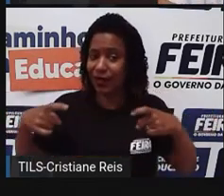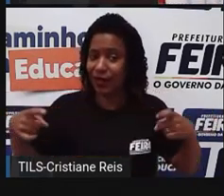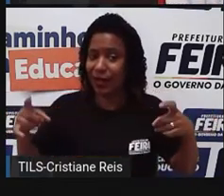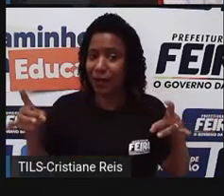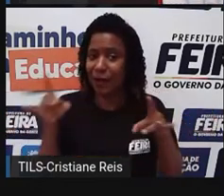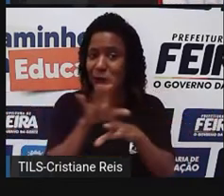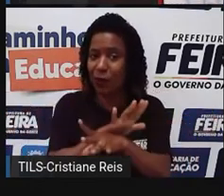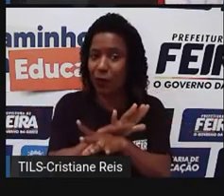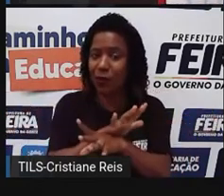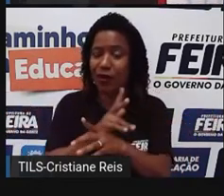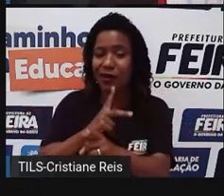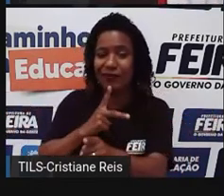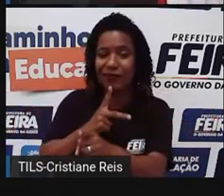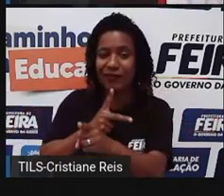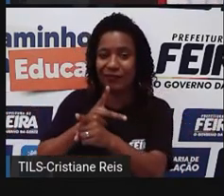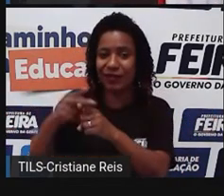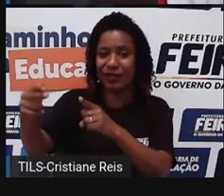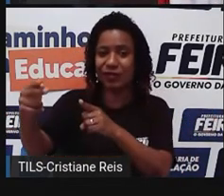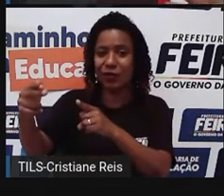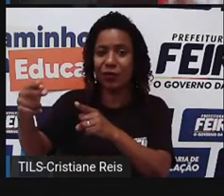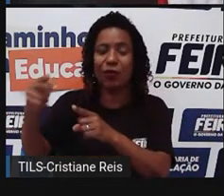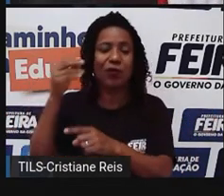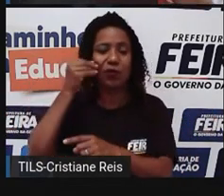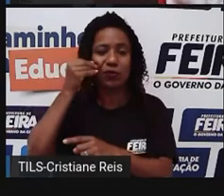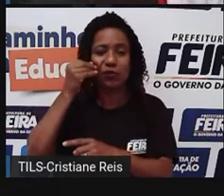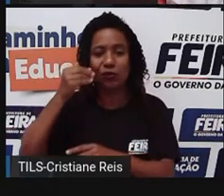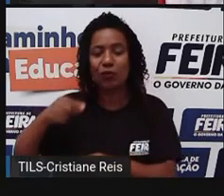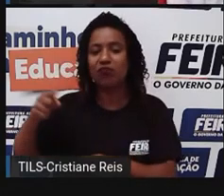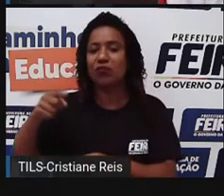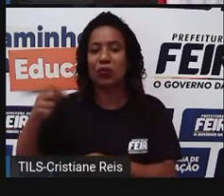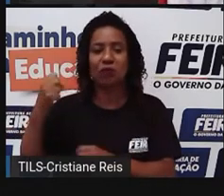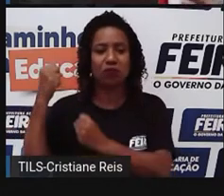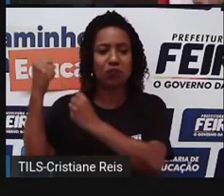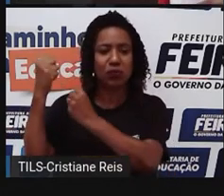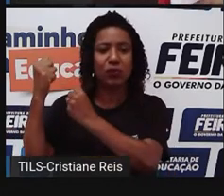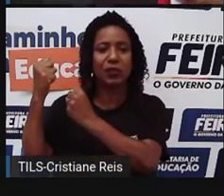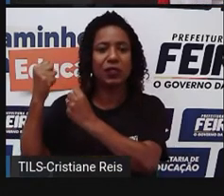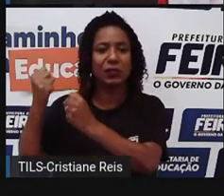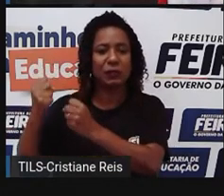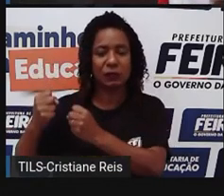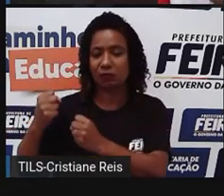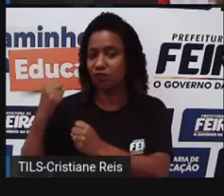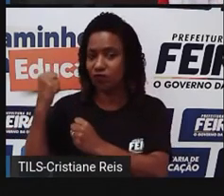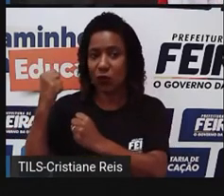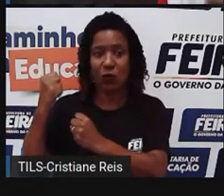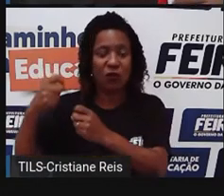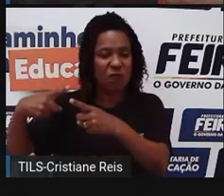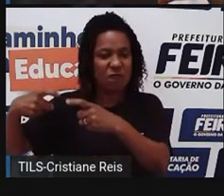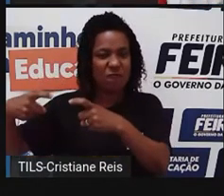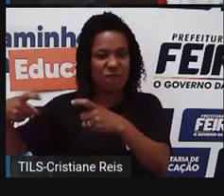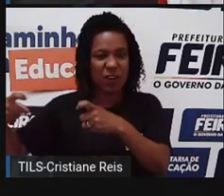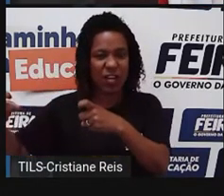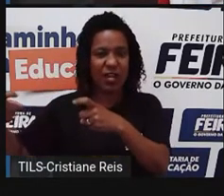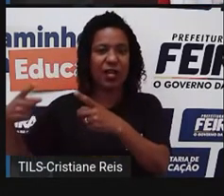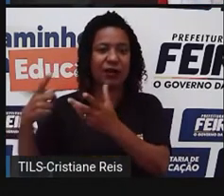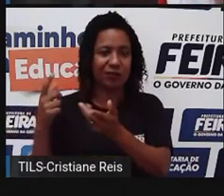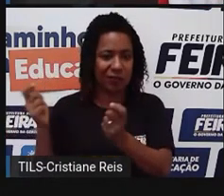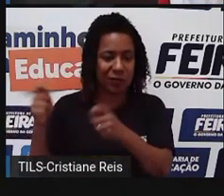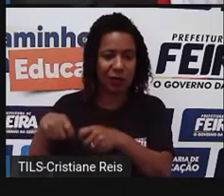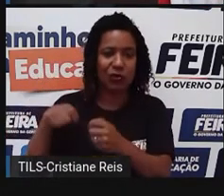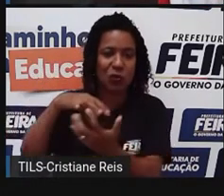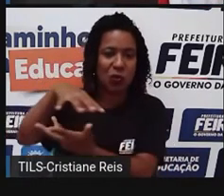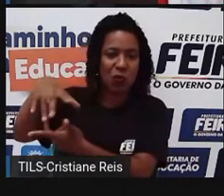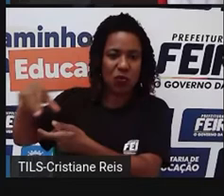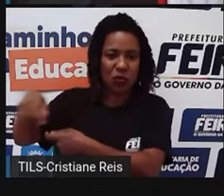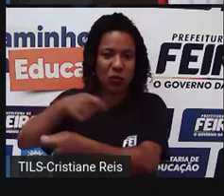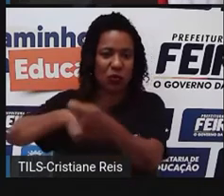esses países ficaram demonstrando, né, durante esse período, quem é que conseguia, né, polarizar mais o